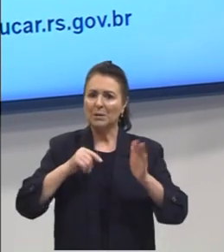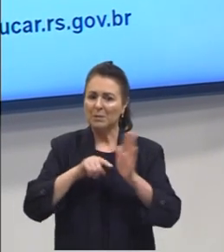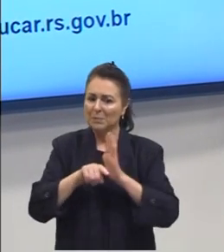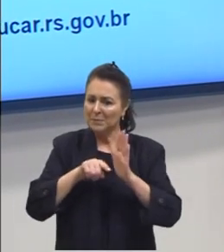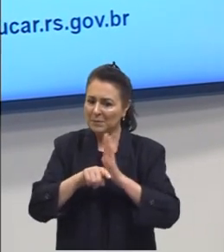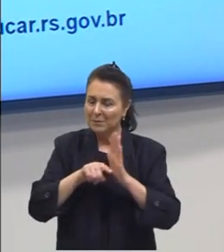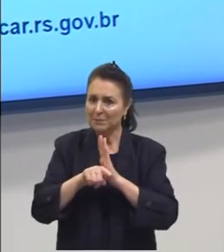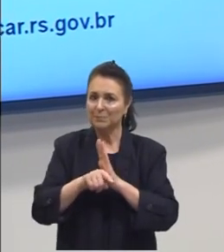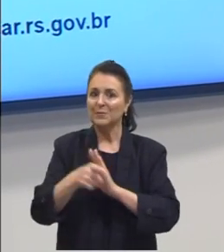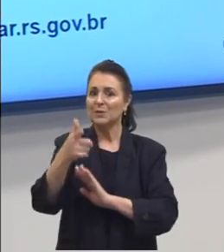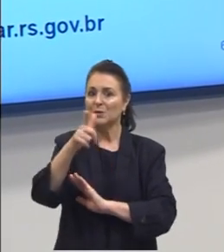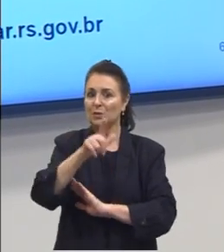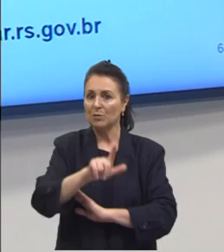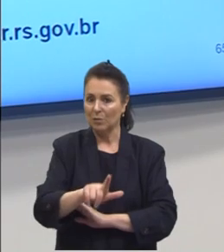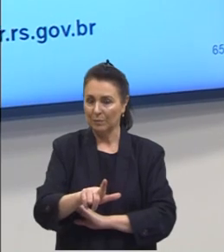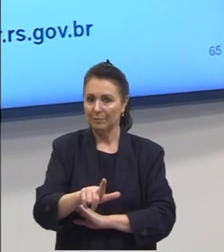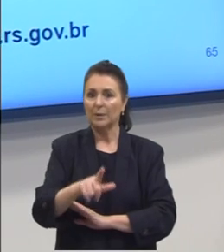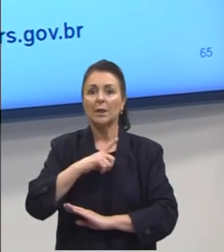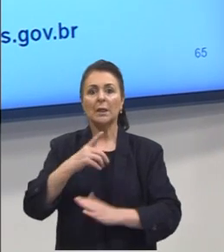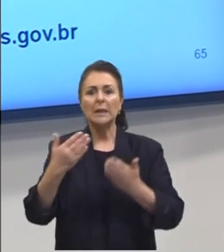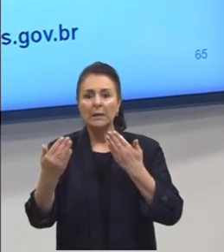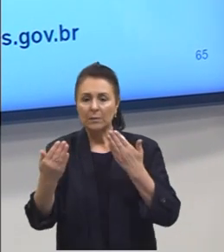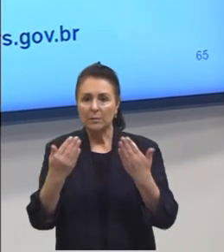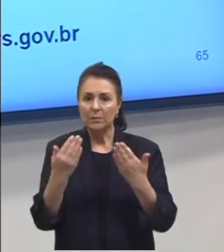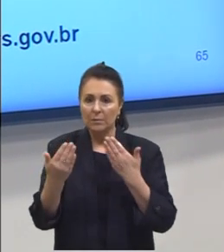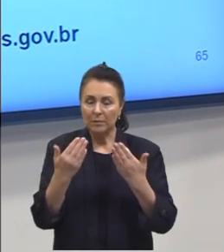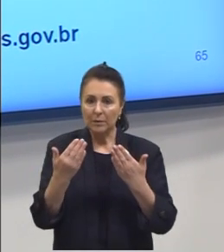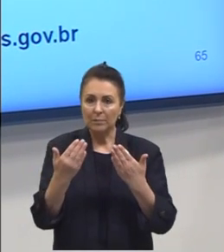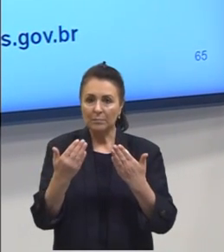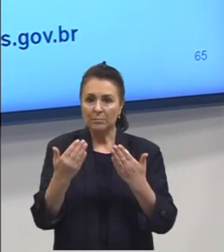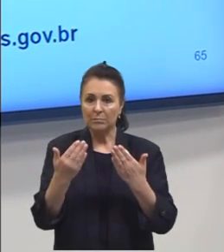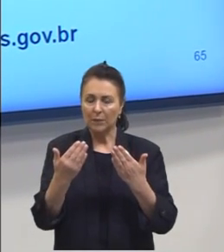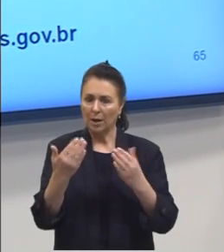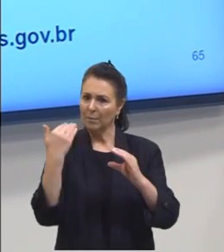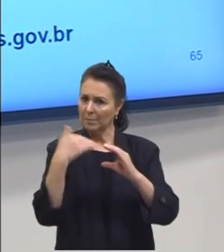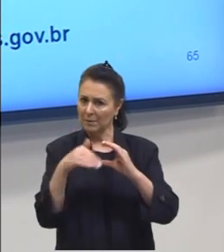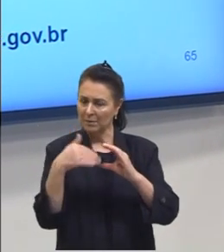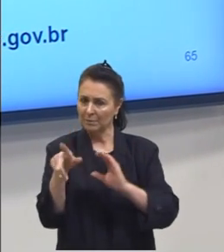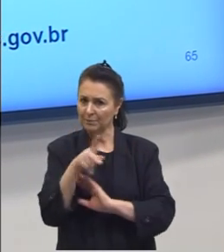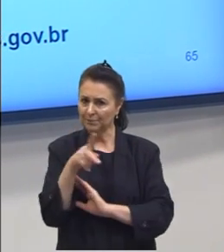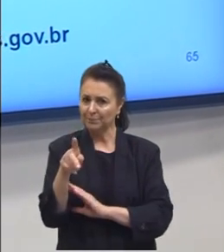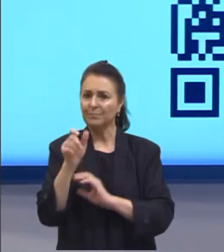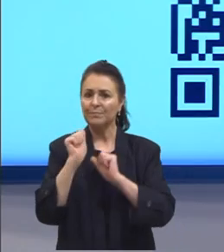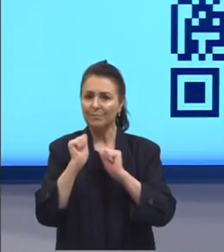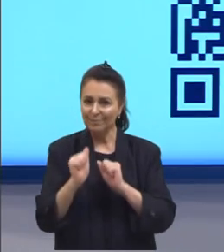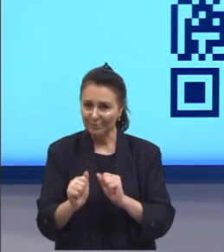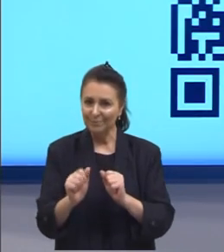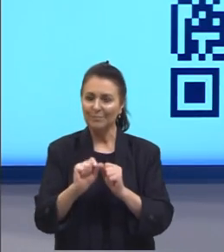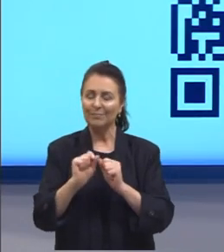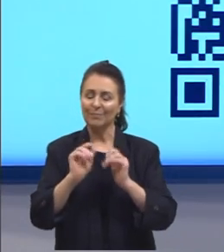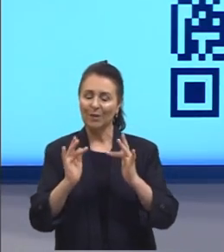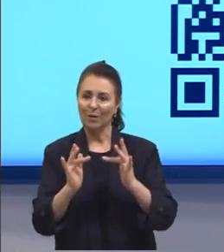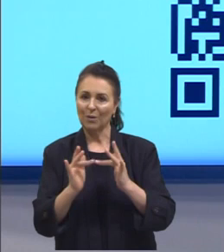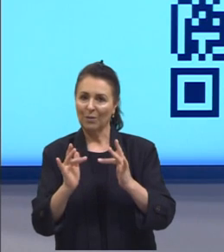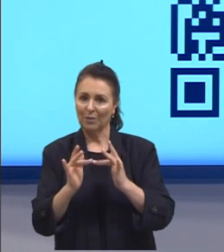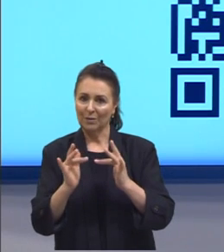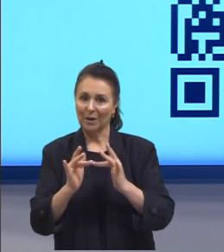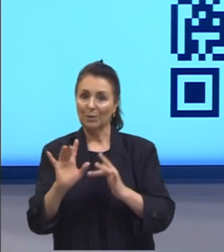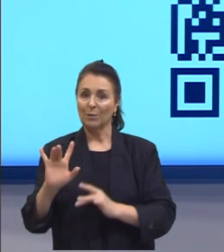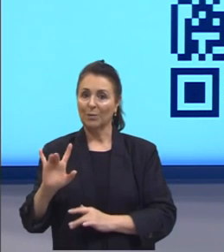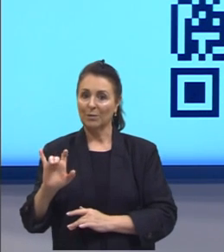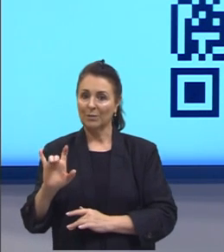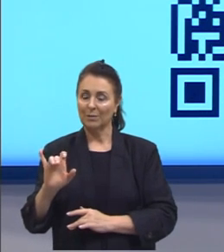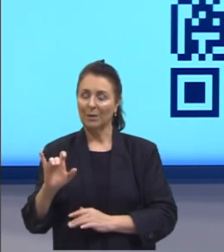novamente se vocês tiverem dúvidas quiserem mandar alguma mensagem vocês podem entrar em contato pelo instagram